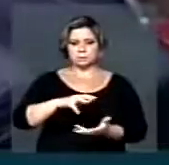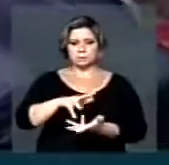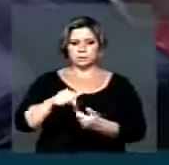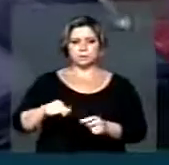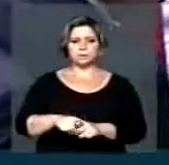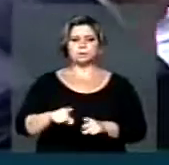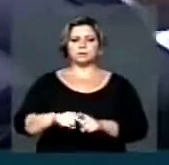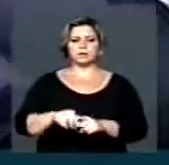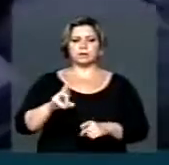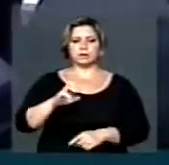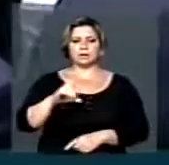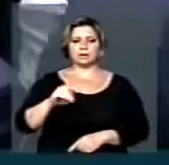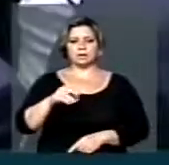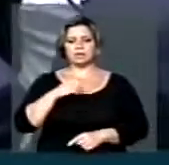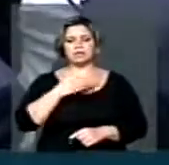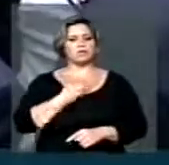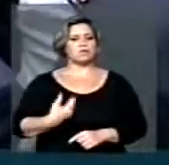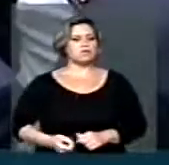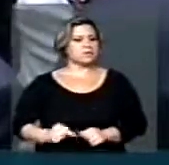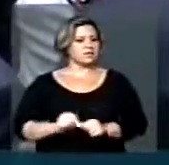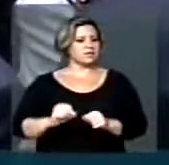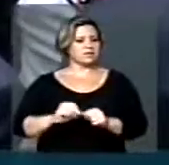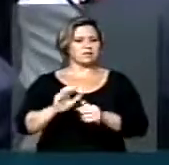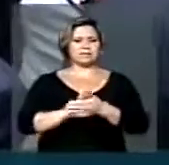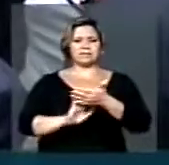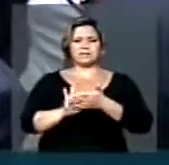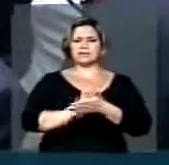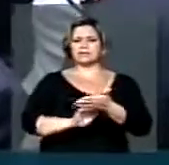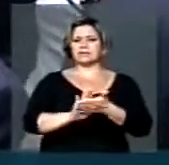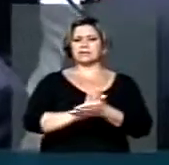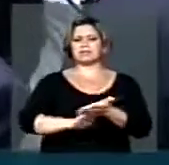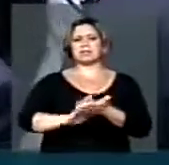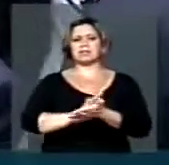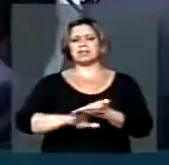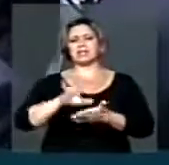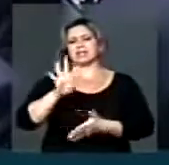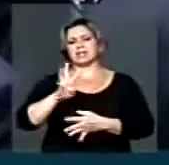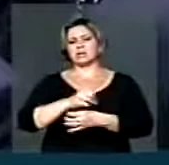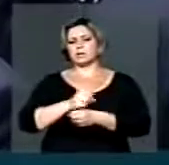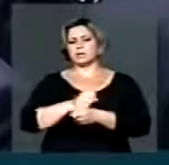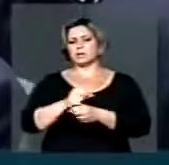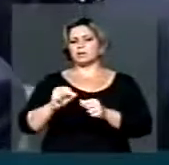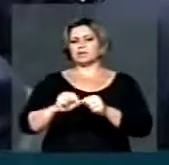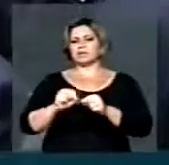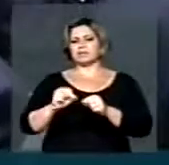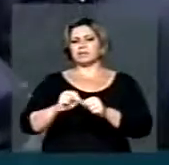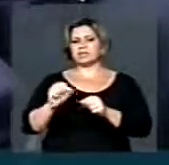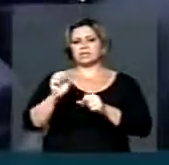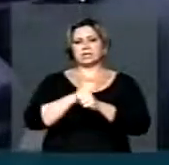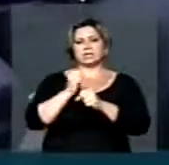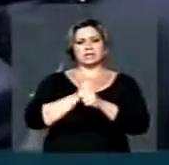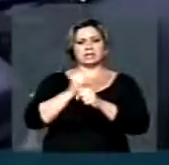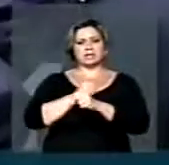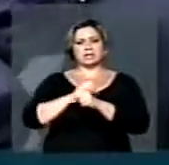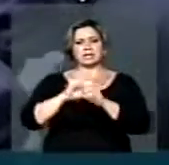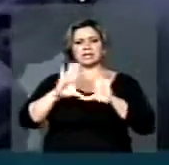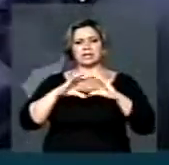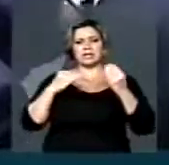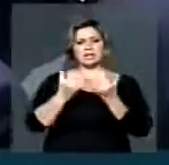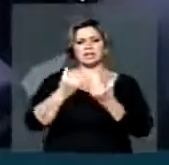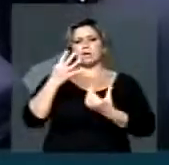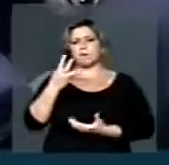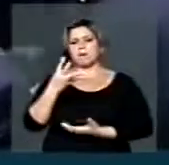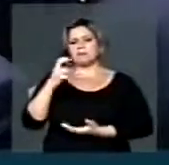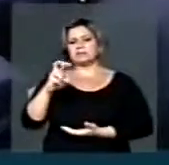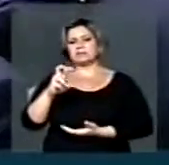Copa do Mundo, o governo não fez nada, rigorosamente nada, durante quatro anos, as obras estão custando quatro, cinco vezes